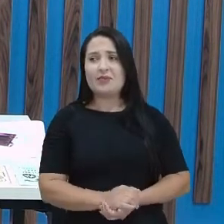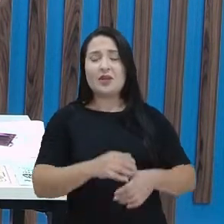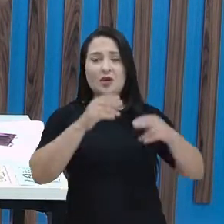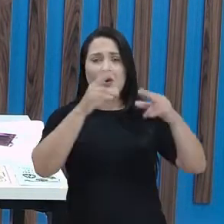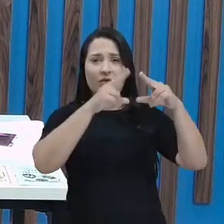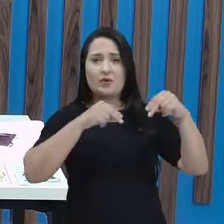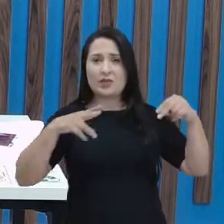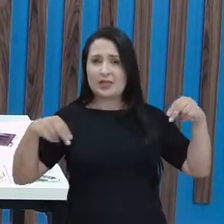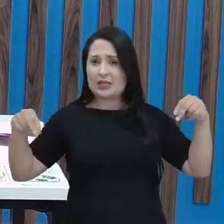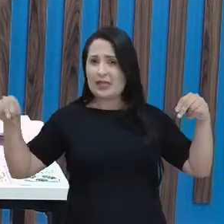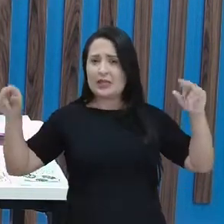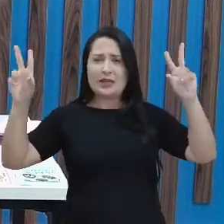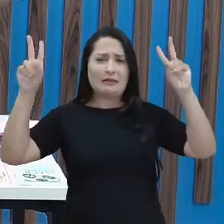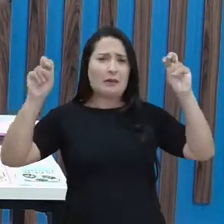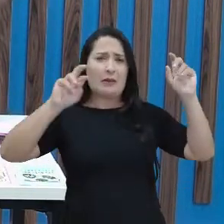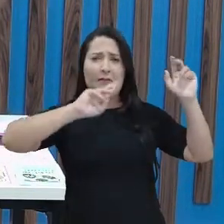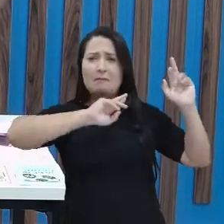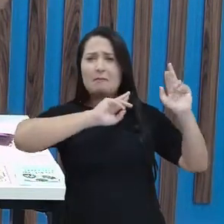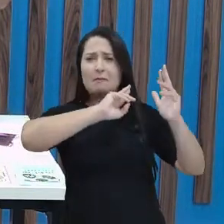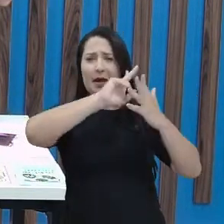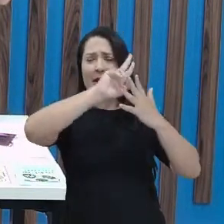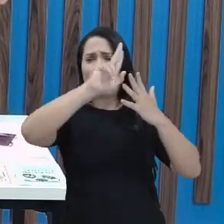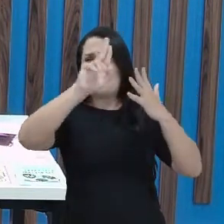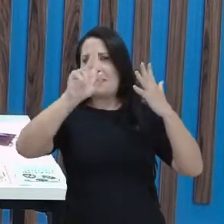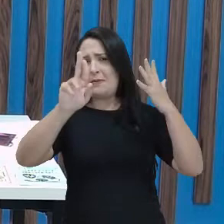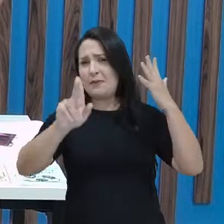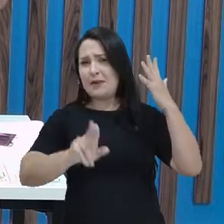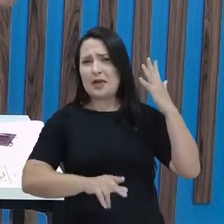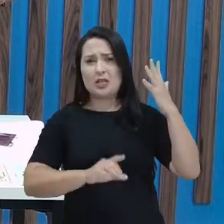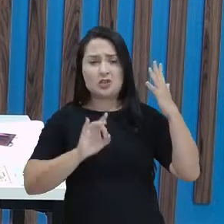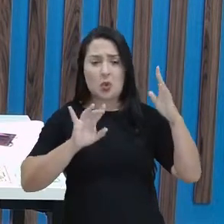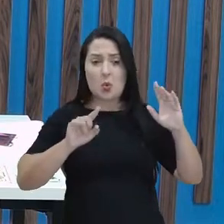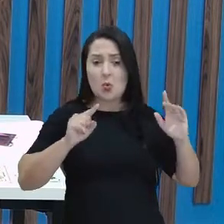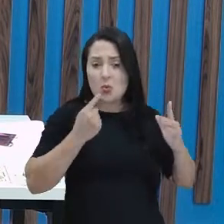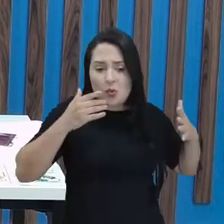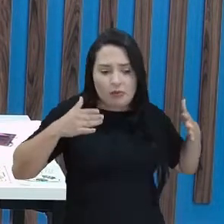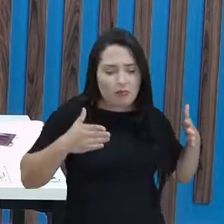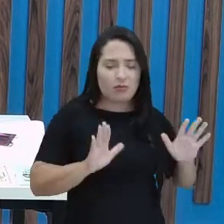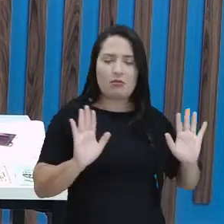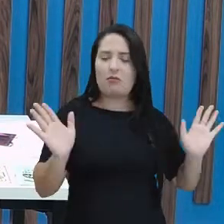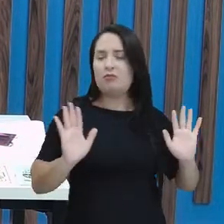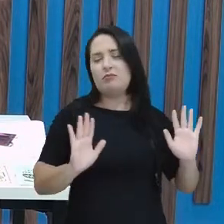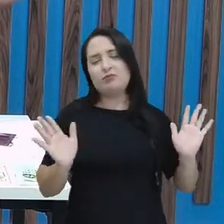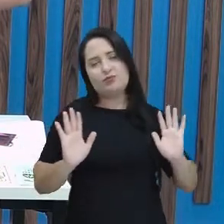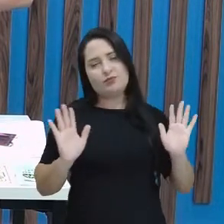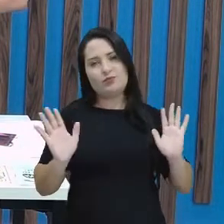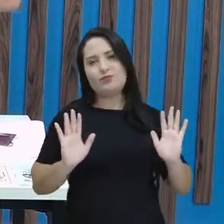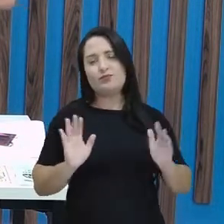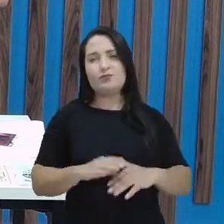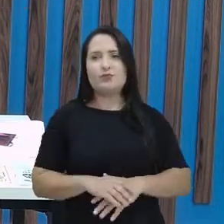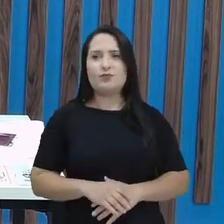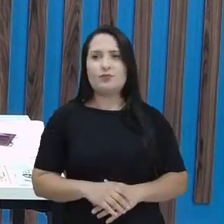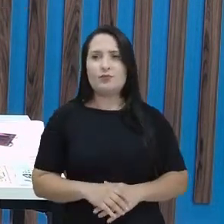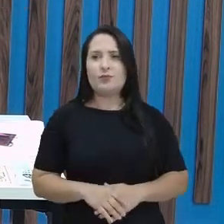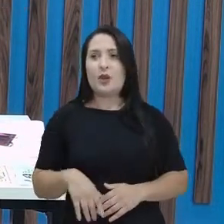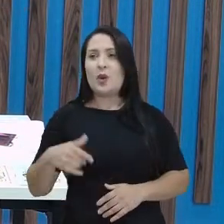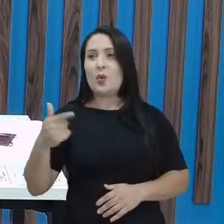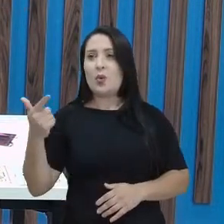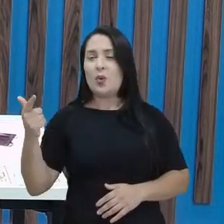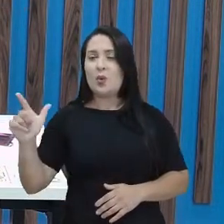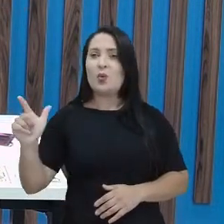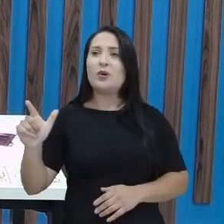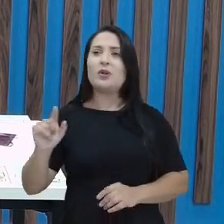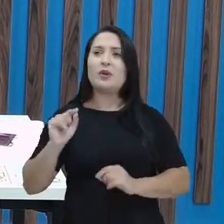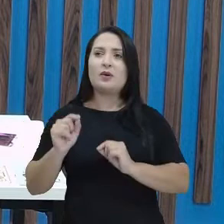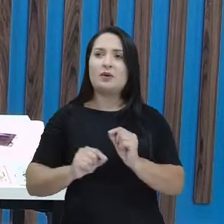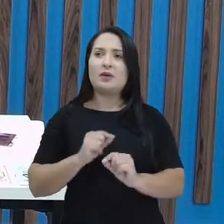cordéis têm temas variados. Nunca é só sobre um assunto, tá certo? E essa outra parte aqui